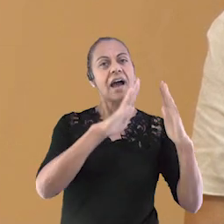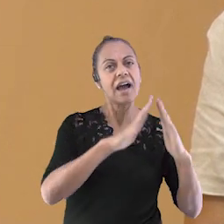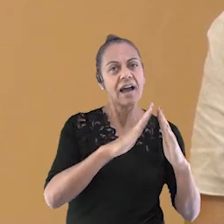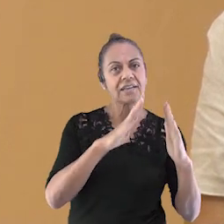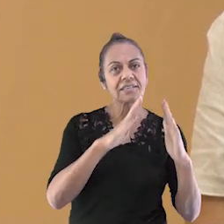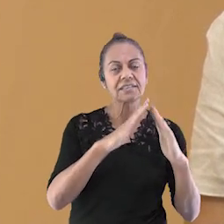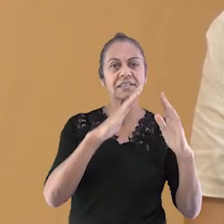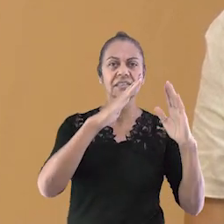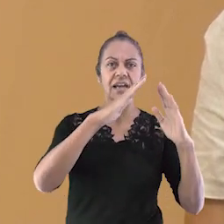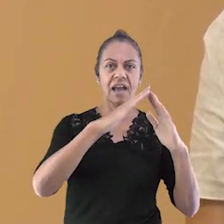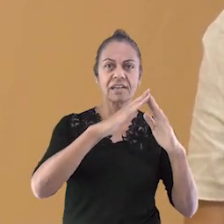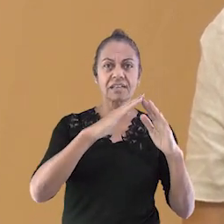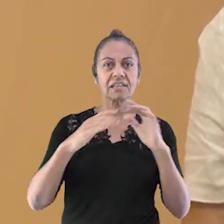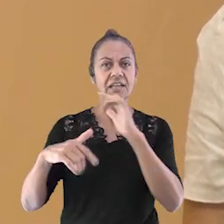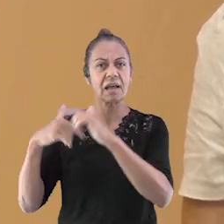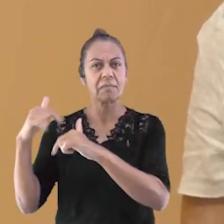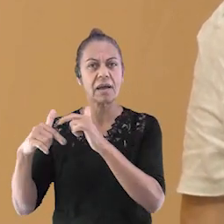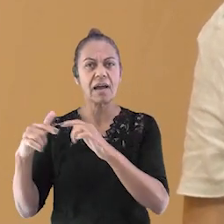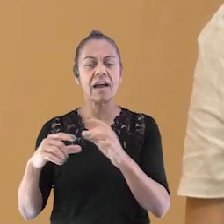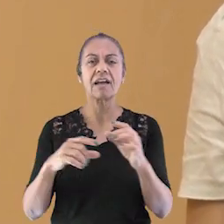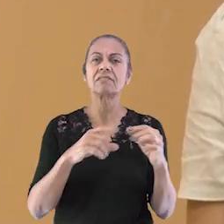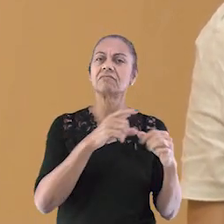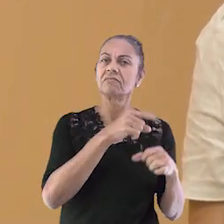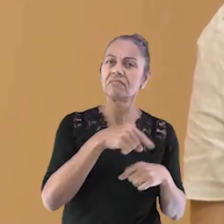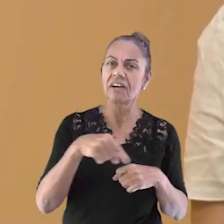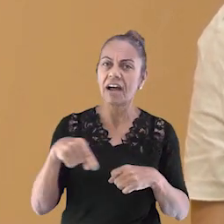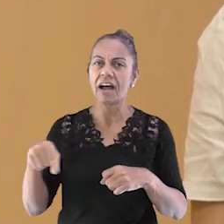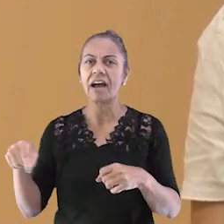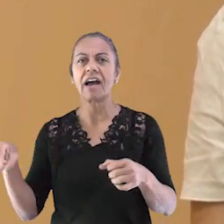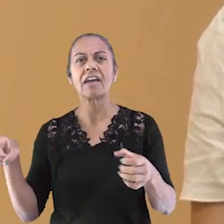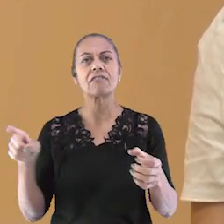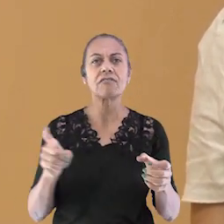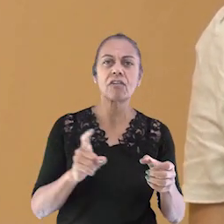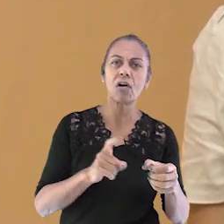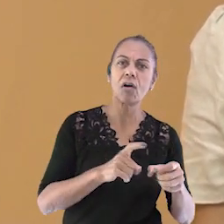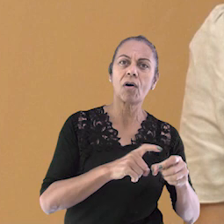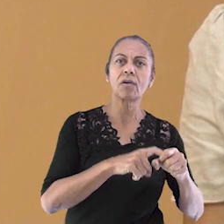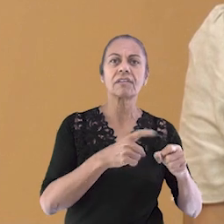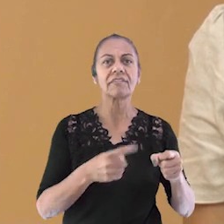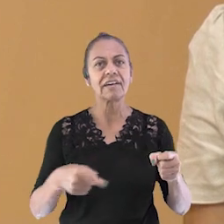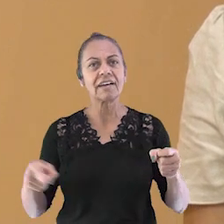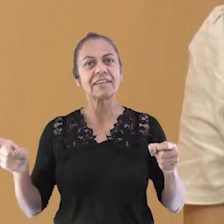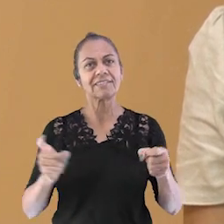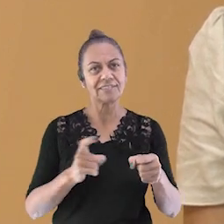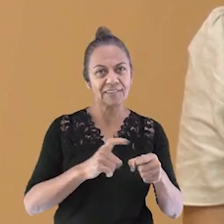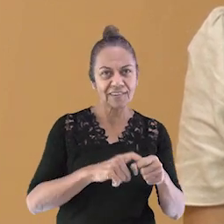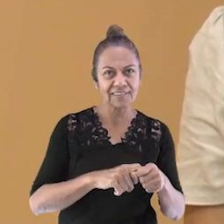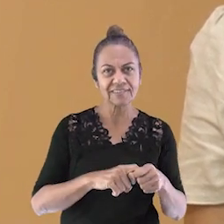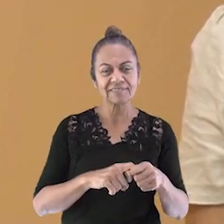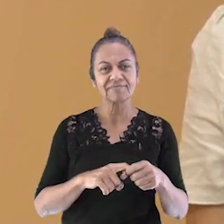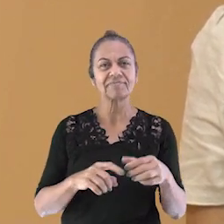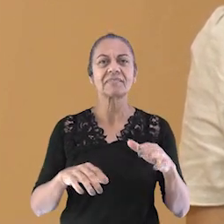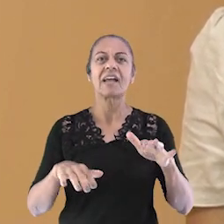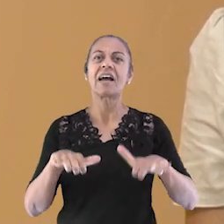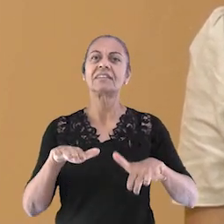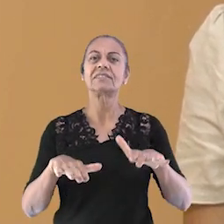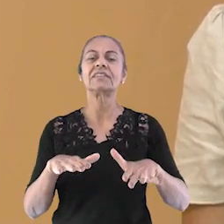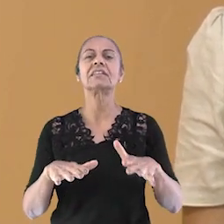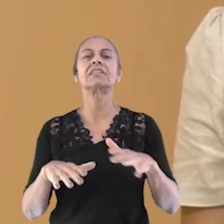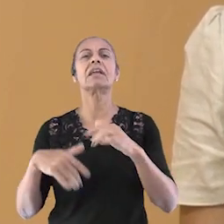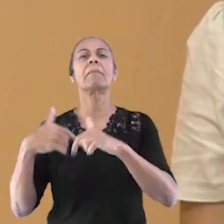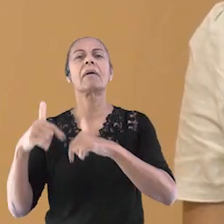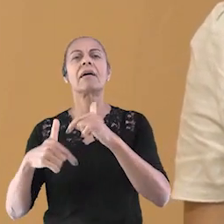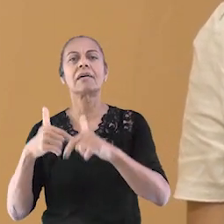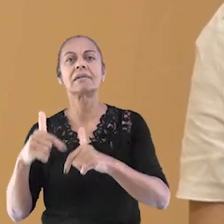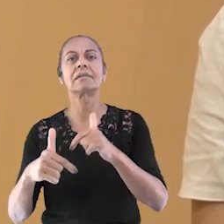mudança do local em que se mora. E vocês aprenderam agora que na mobilidade pendular ocorre o retorno para casa. Ou seja,